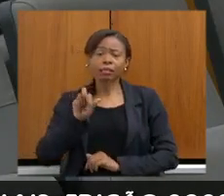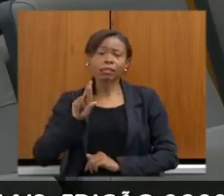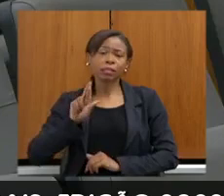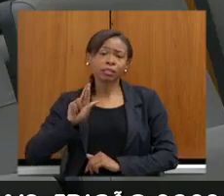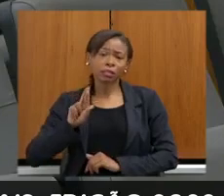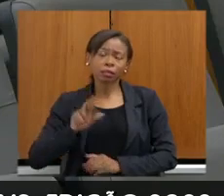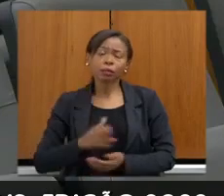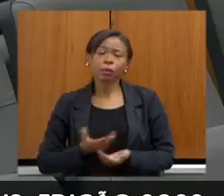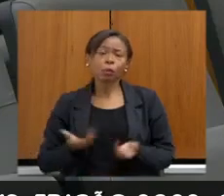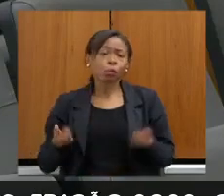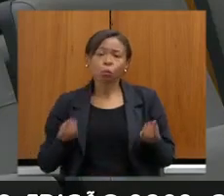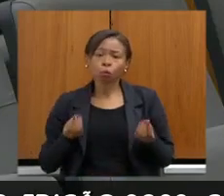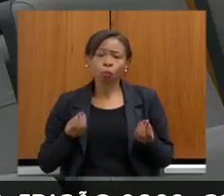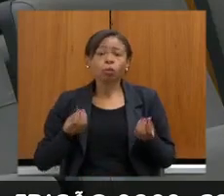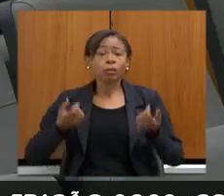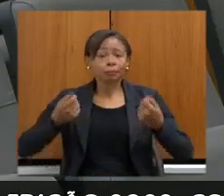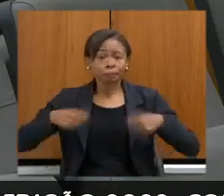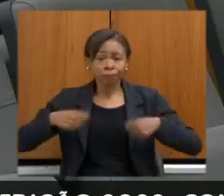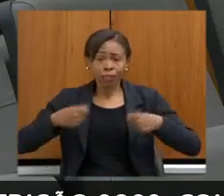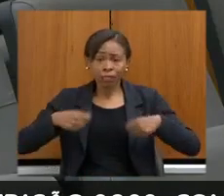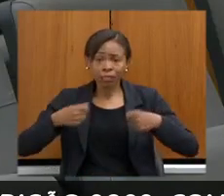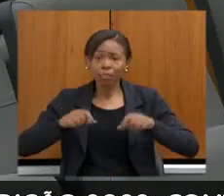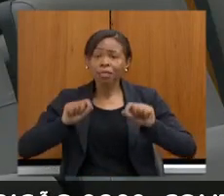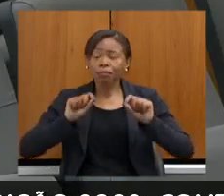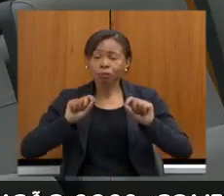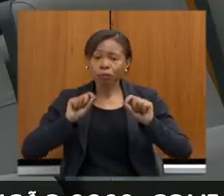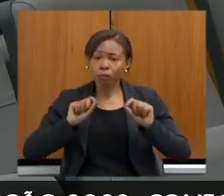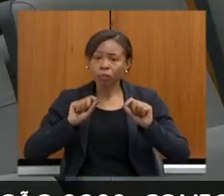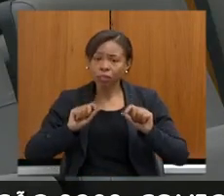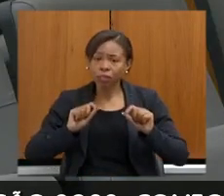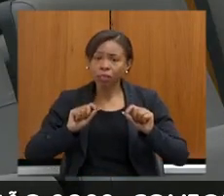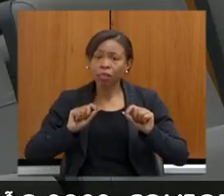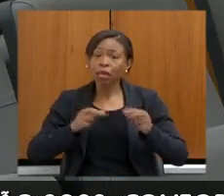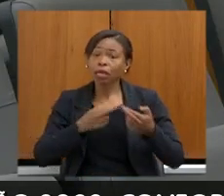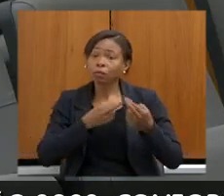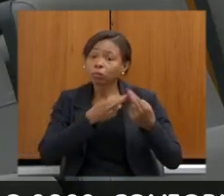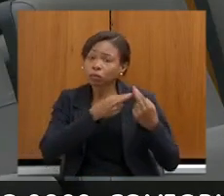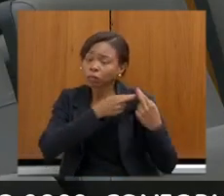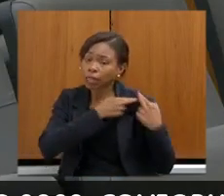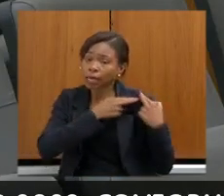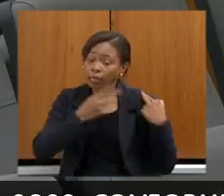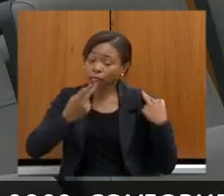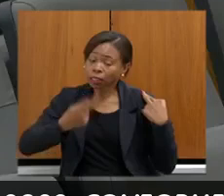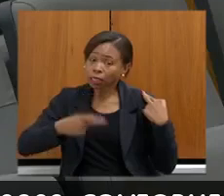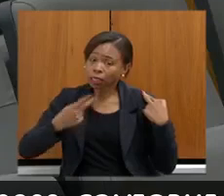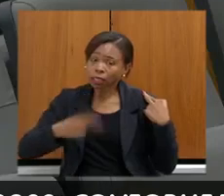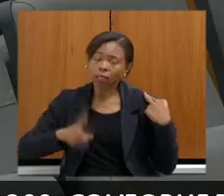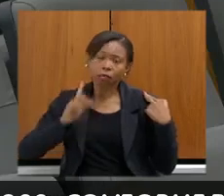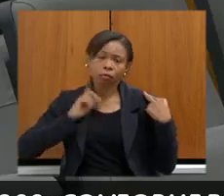Nós temos que assumir a propriedade do nosso Estado, porque